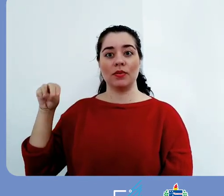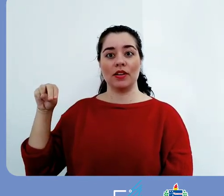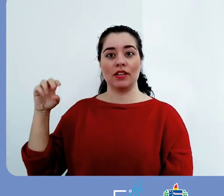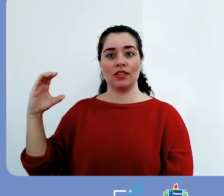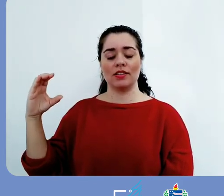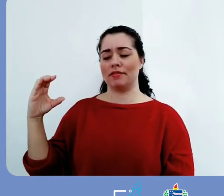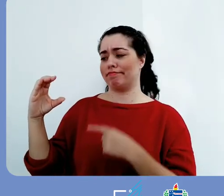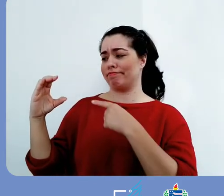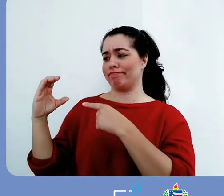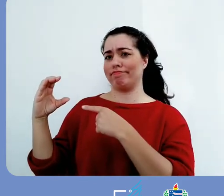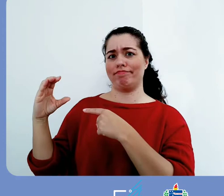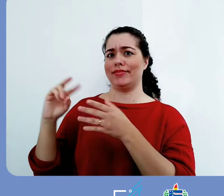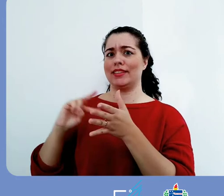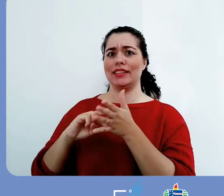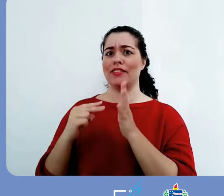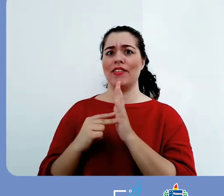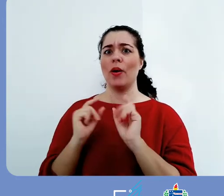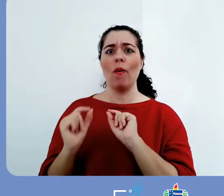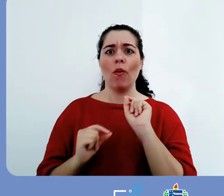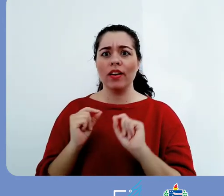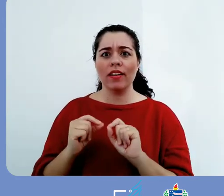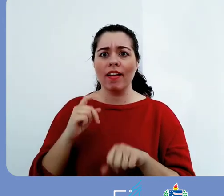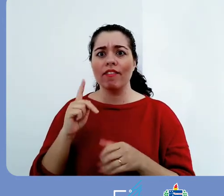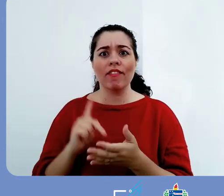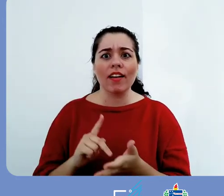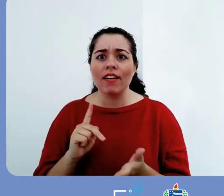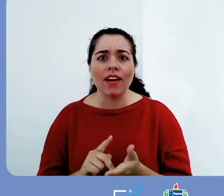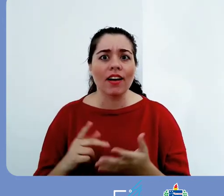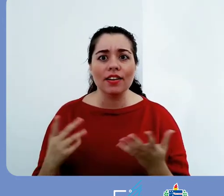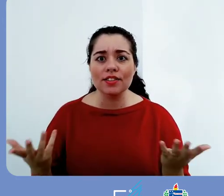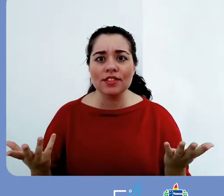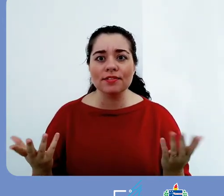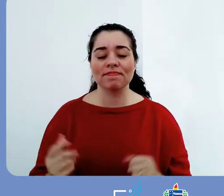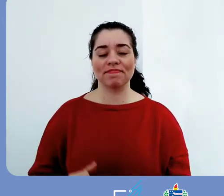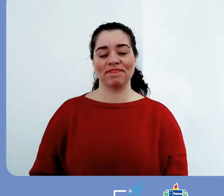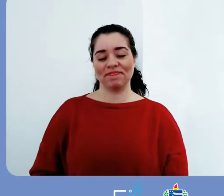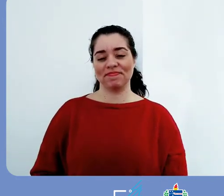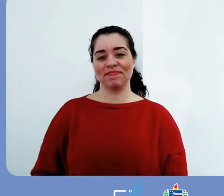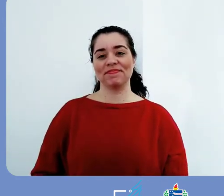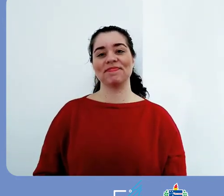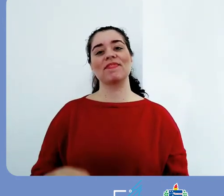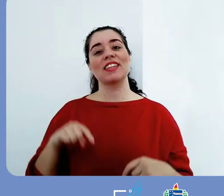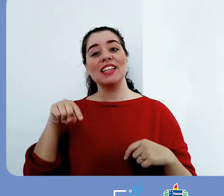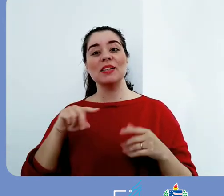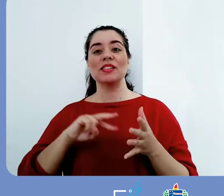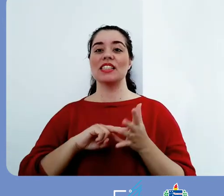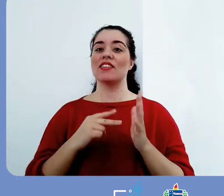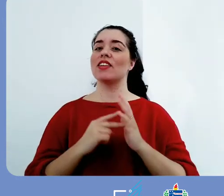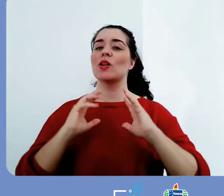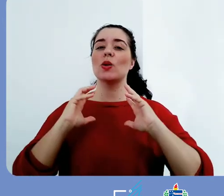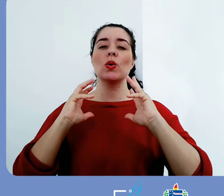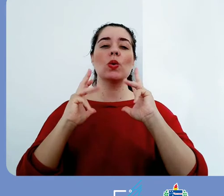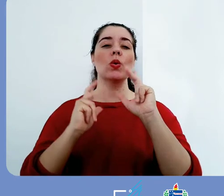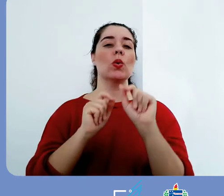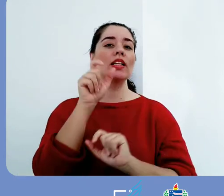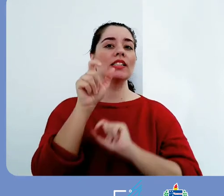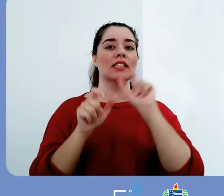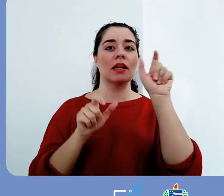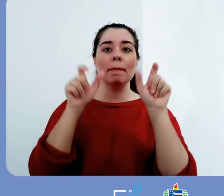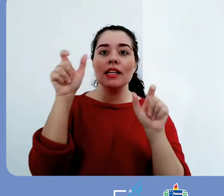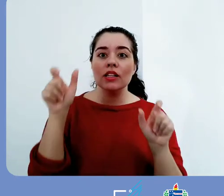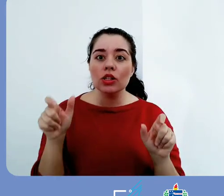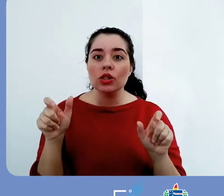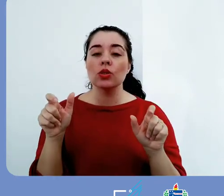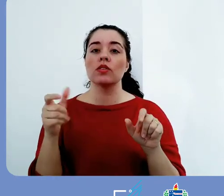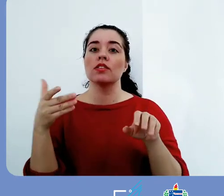todos os usuários do repositório institucional, todas as pessoas que visitam o repositório institucional, elas podem copiar e